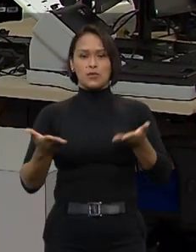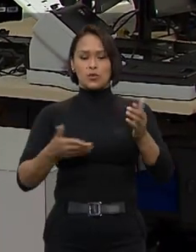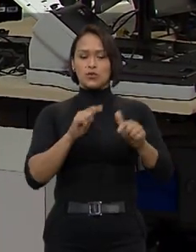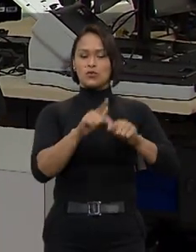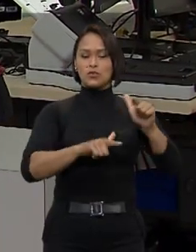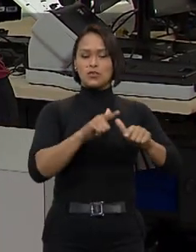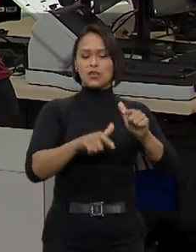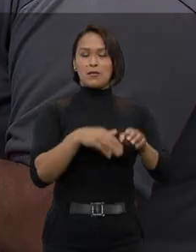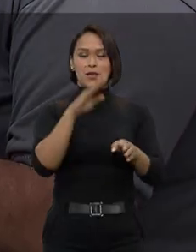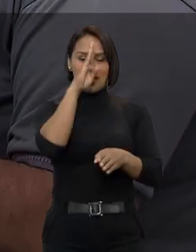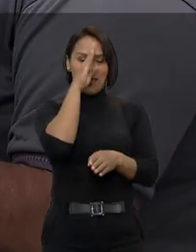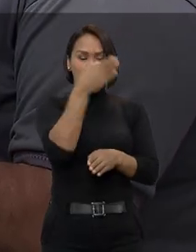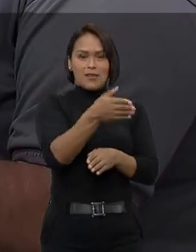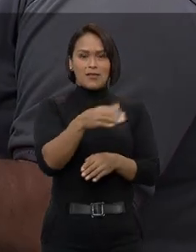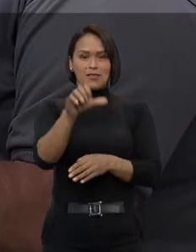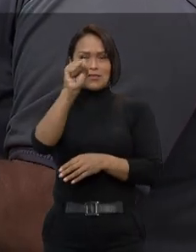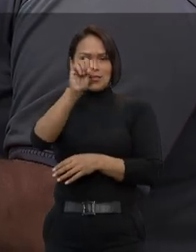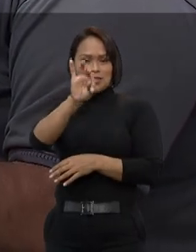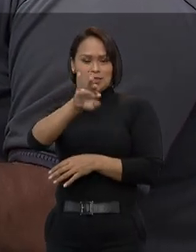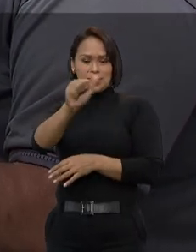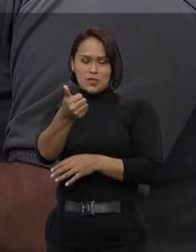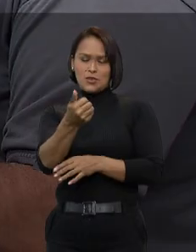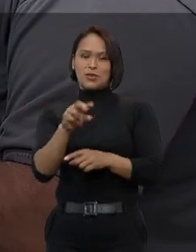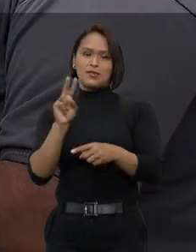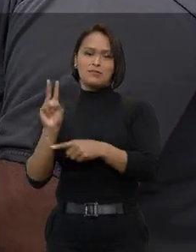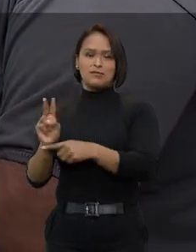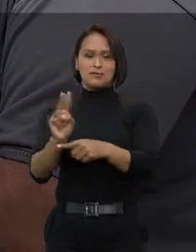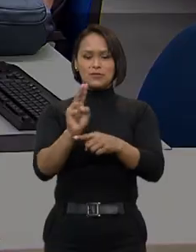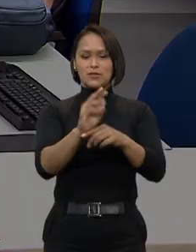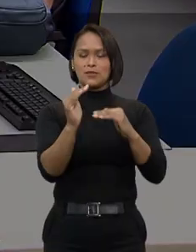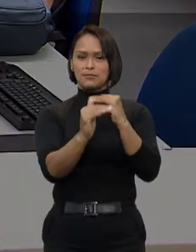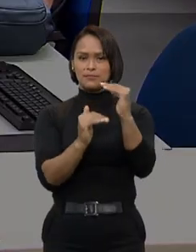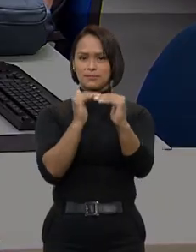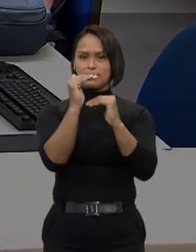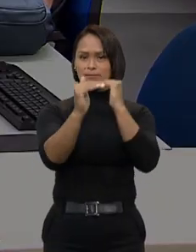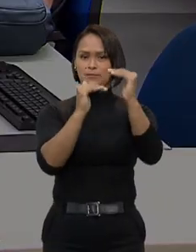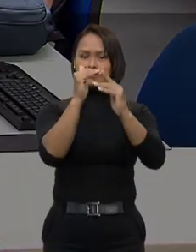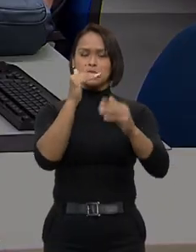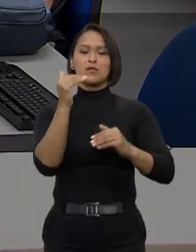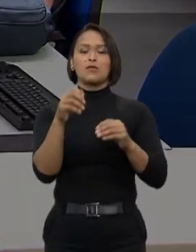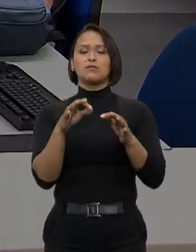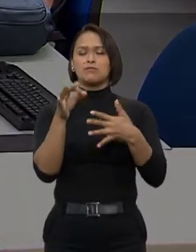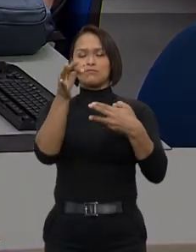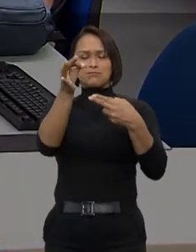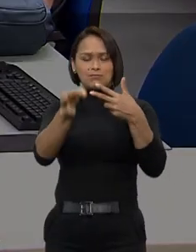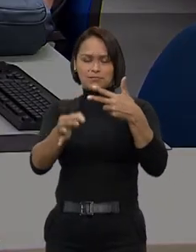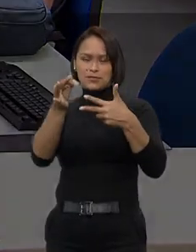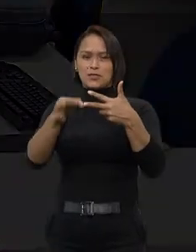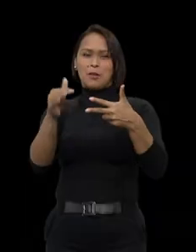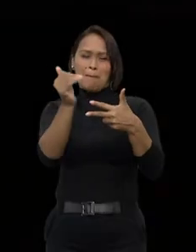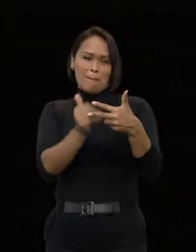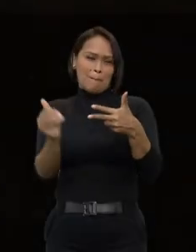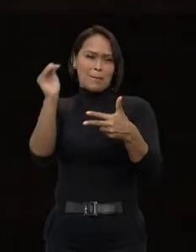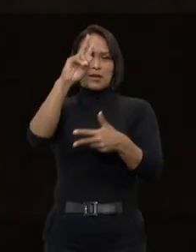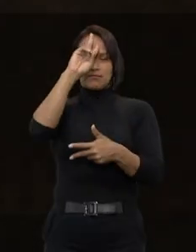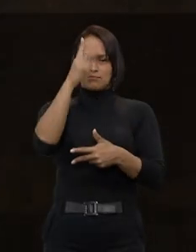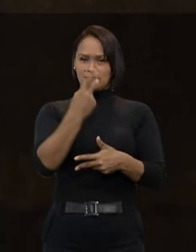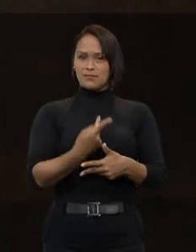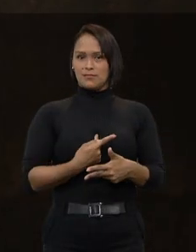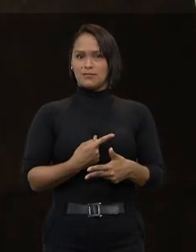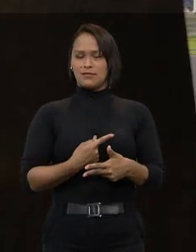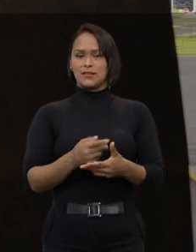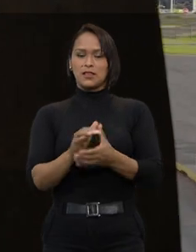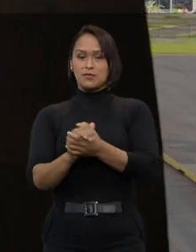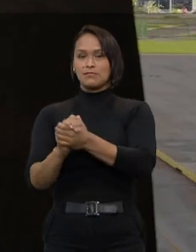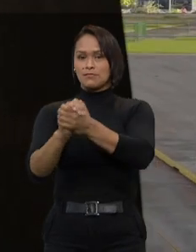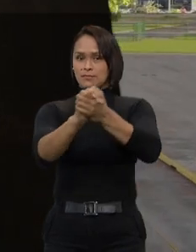protagonistas, colaborando para a construção de um poder judiciário mais humano. De mãos